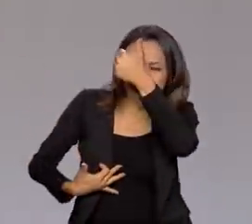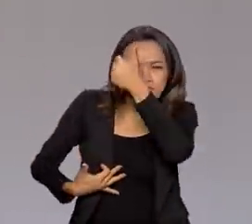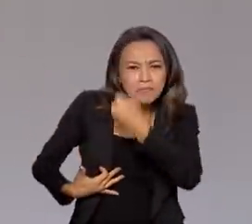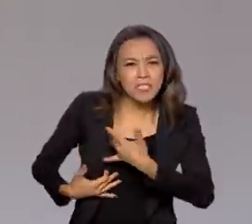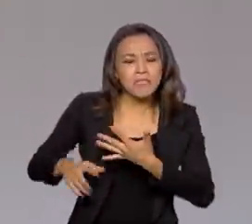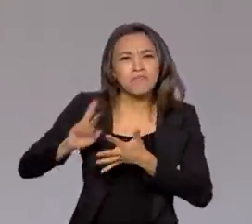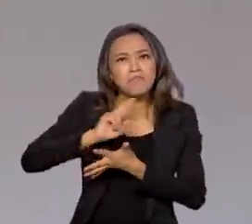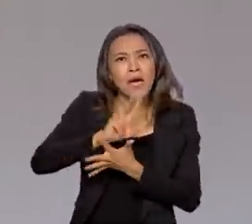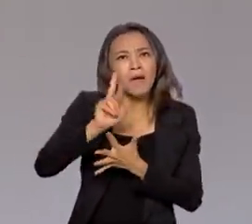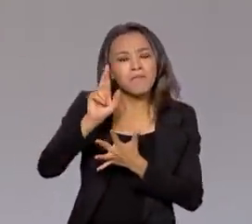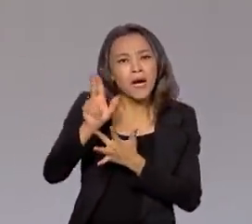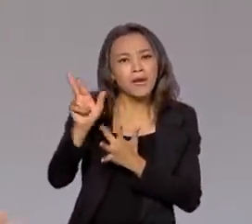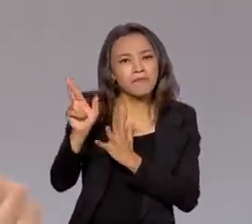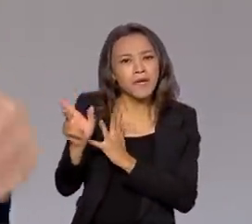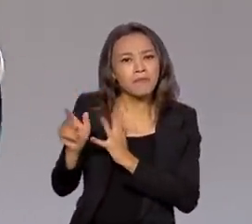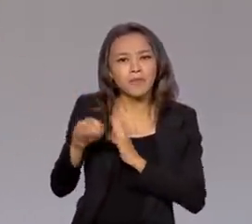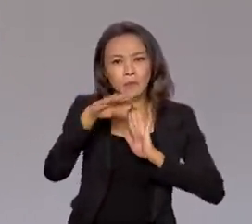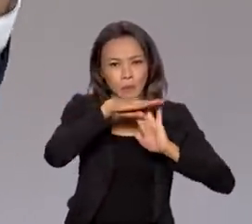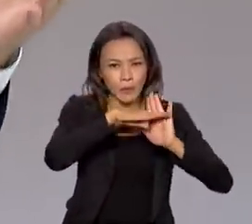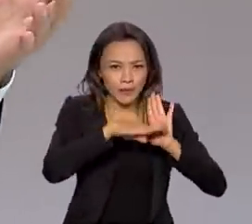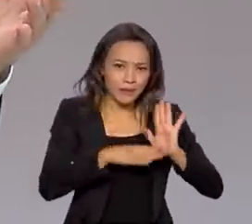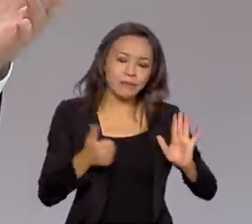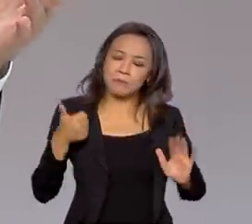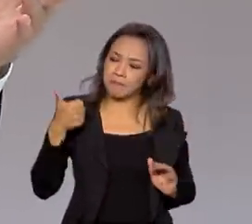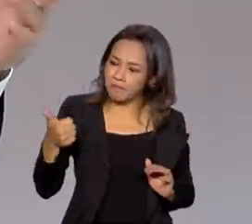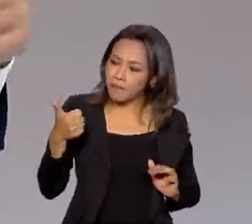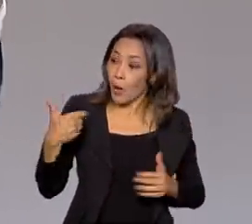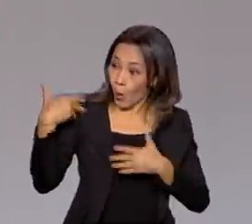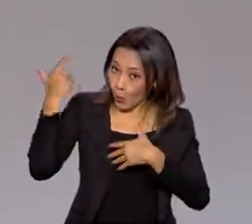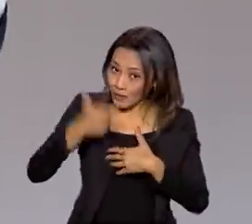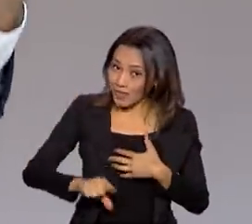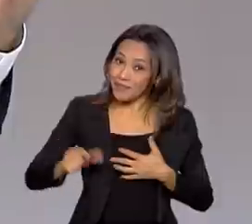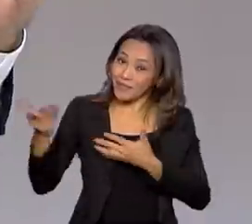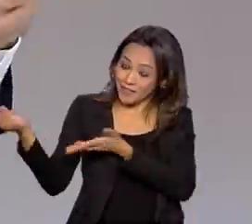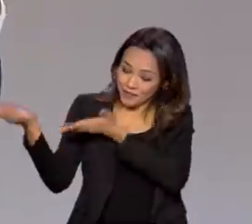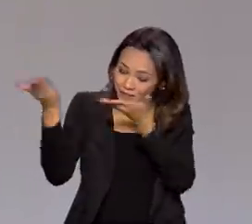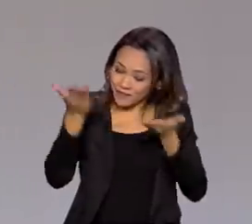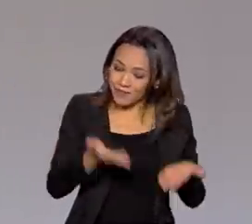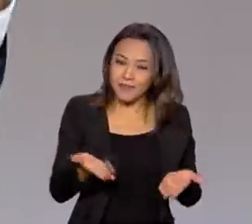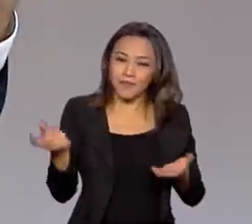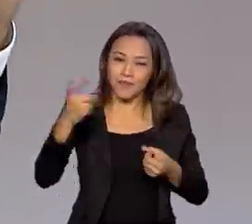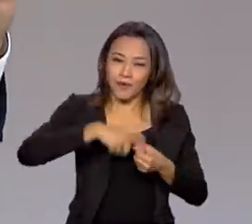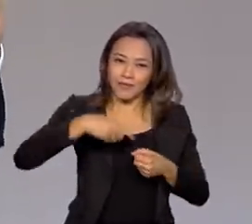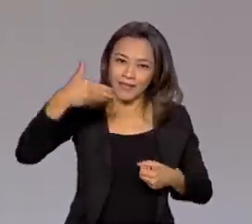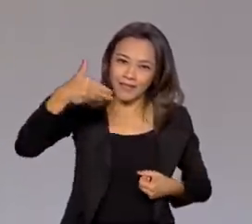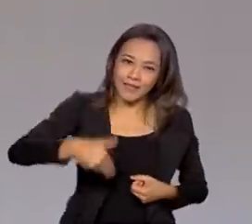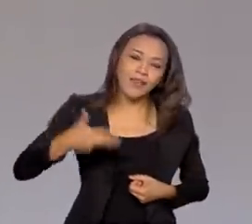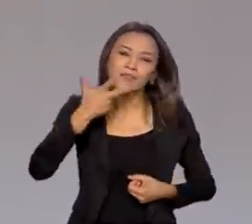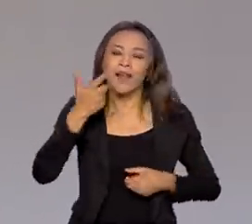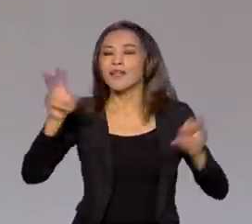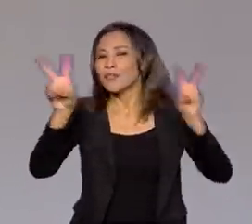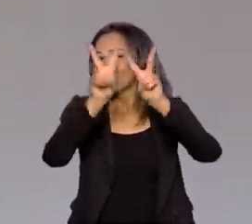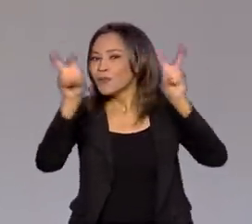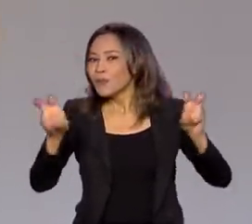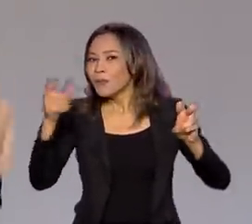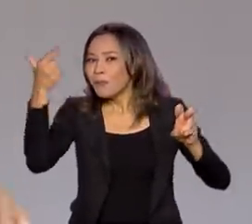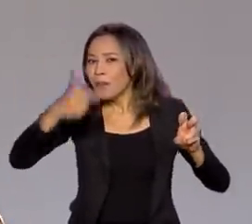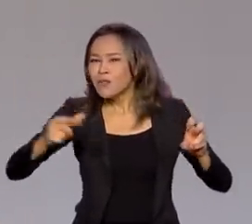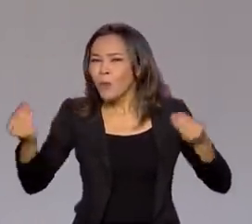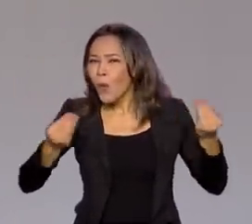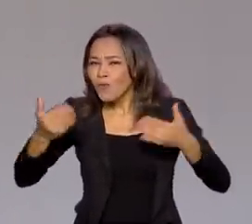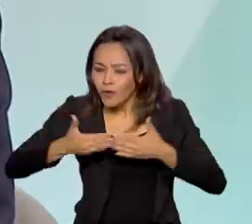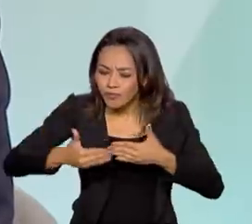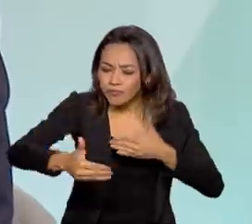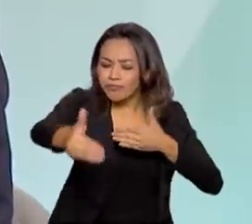diferentes dimensões do Casa Verde e Amarela. Já deixo um convite para o senhor voltar futuramente falar um pouquinho mais da evolução do